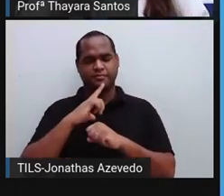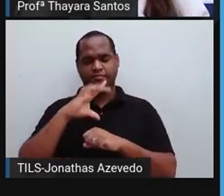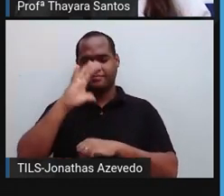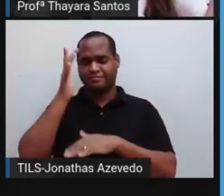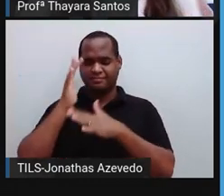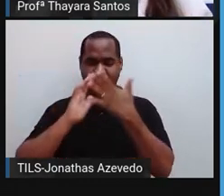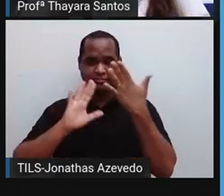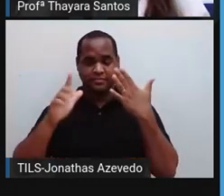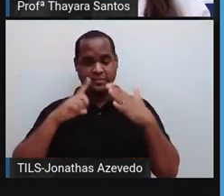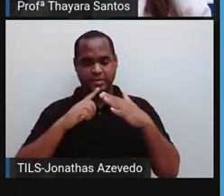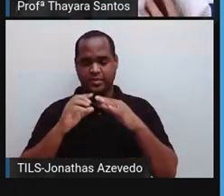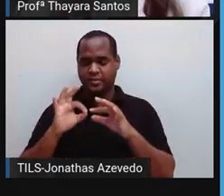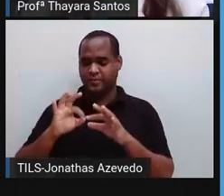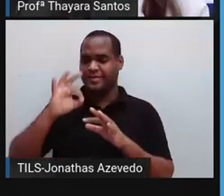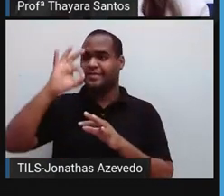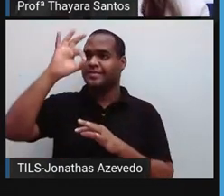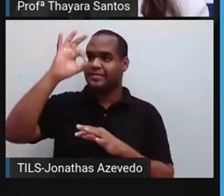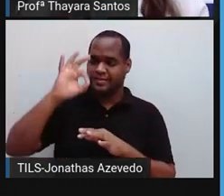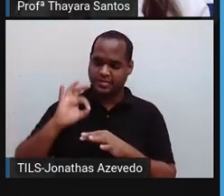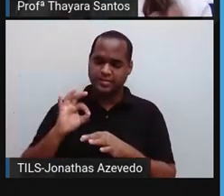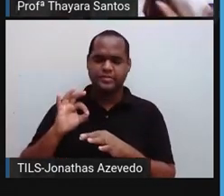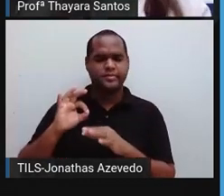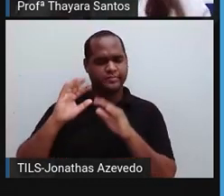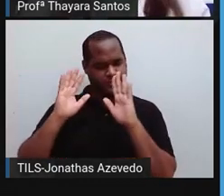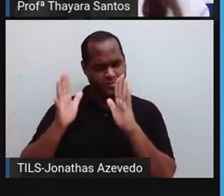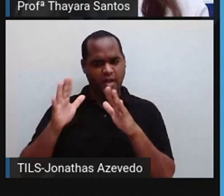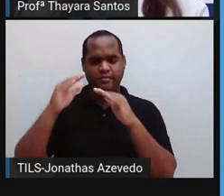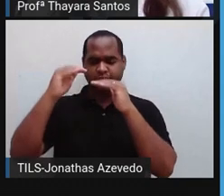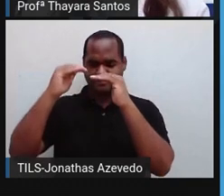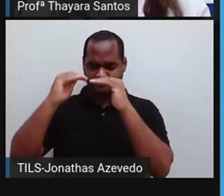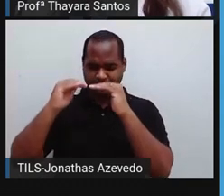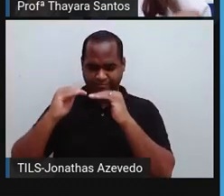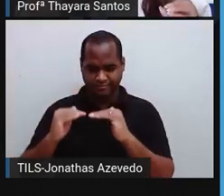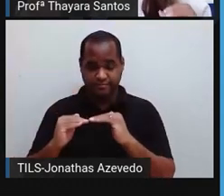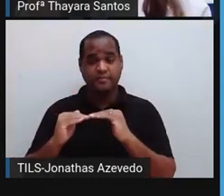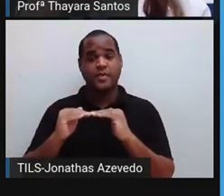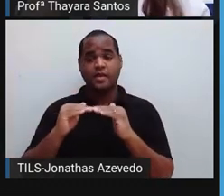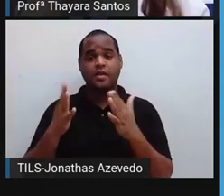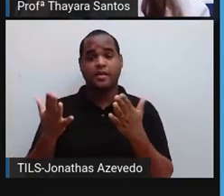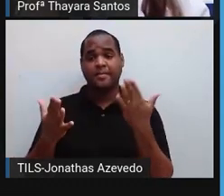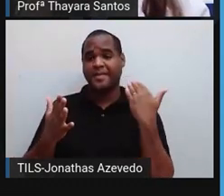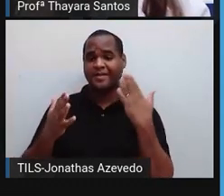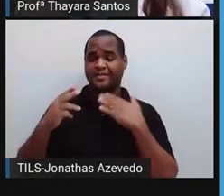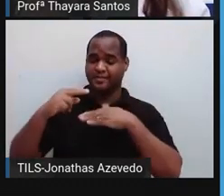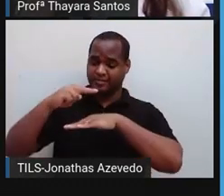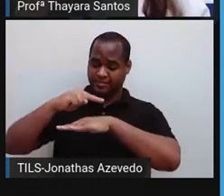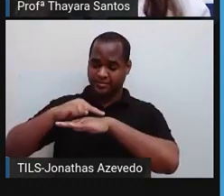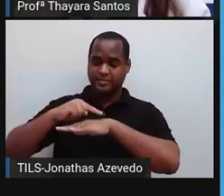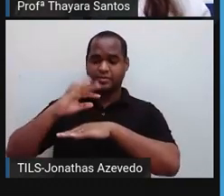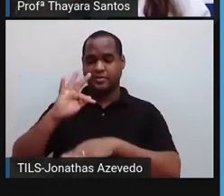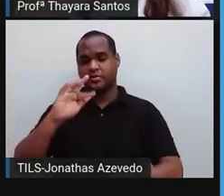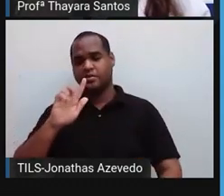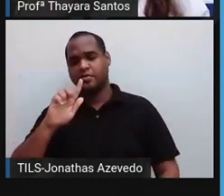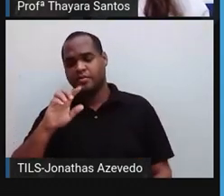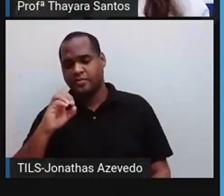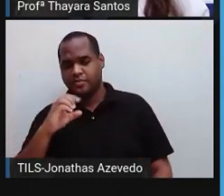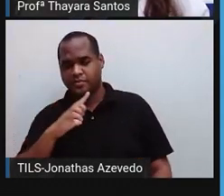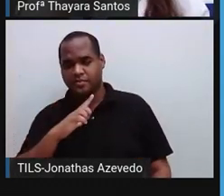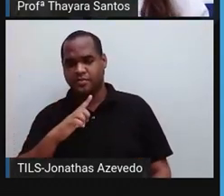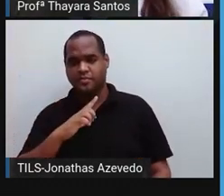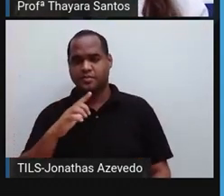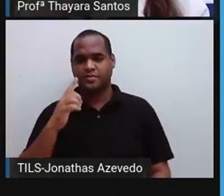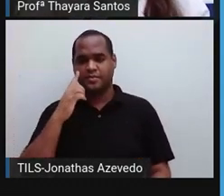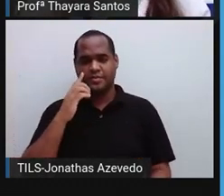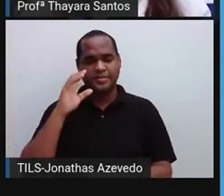índices já baixaram, mas a gente teve uma época que tinha muita gente internada, e o que acontece é que esse fungo, ele costuma estar dentro dos